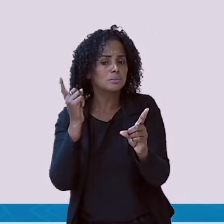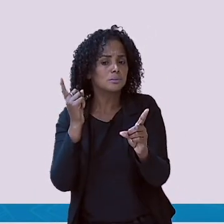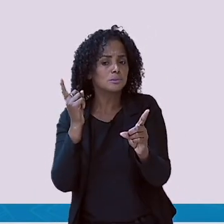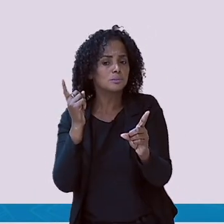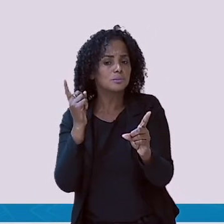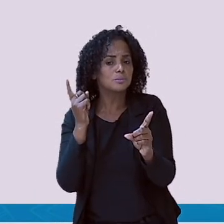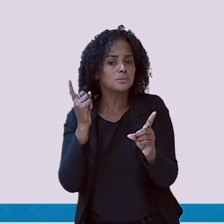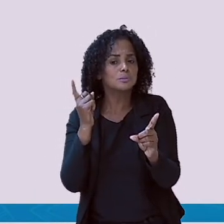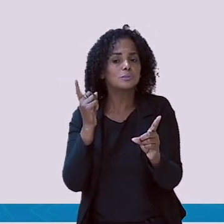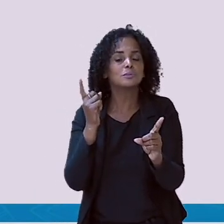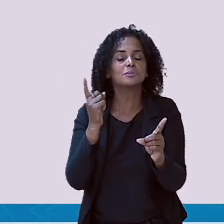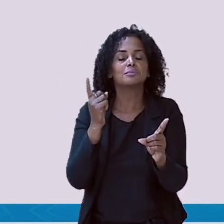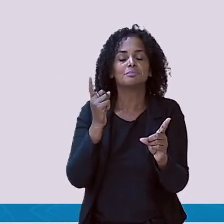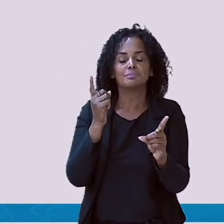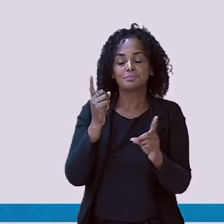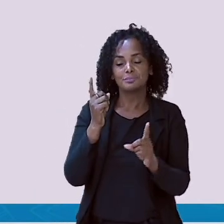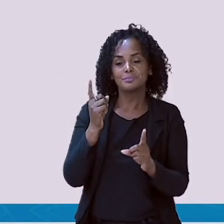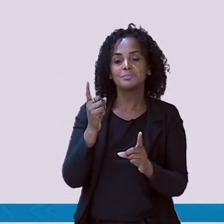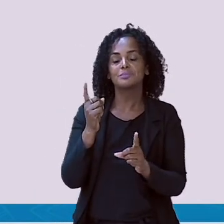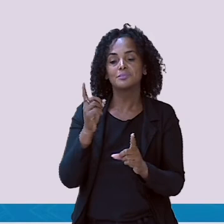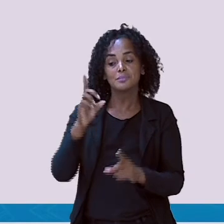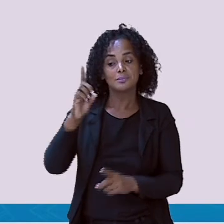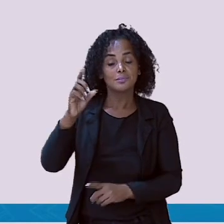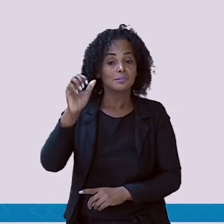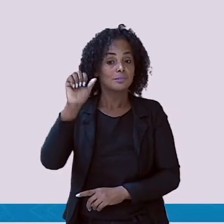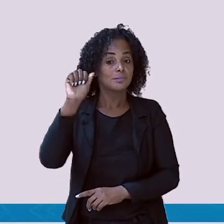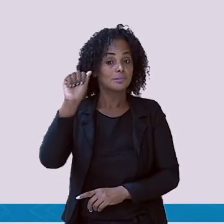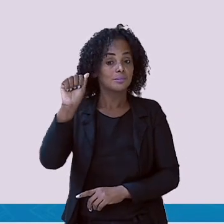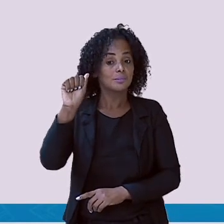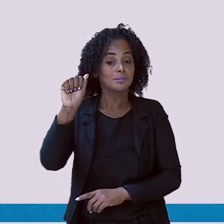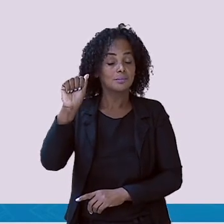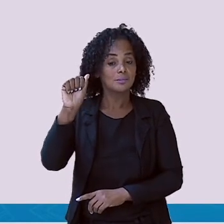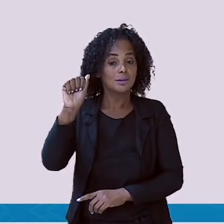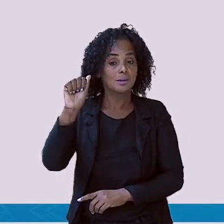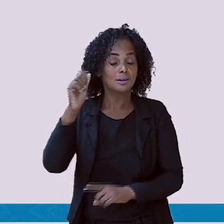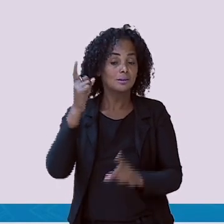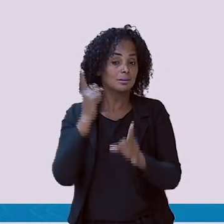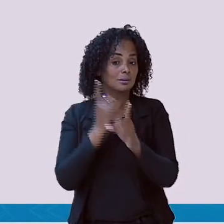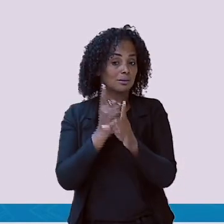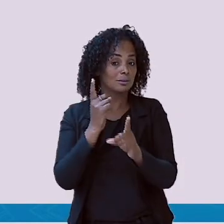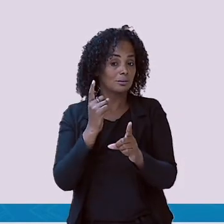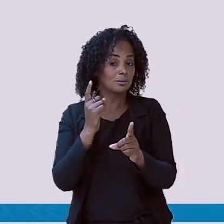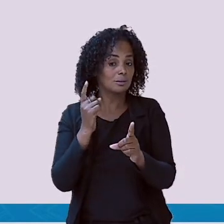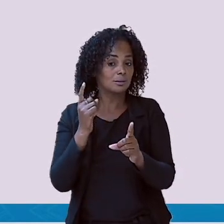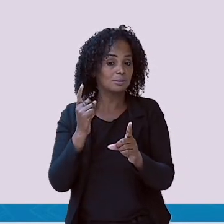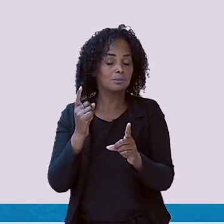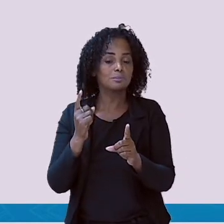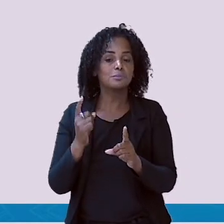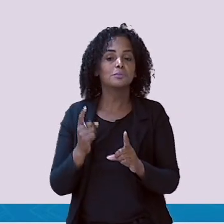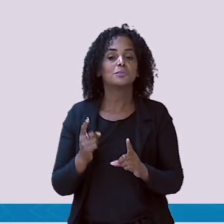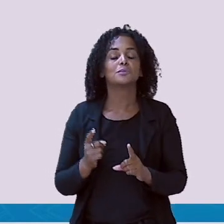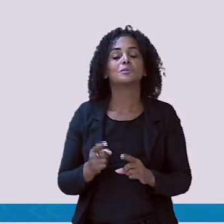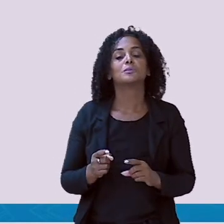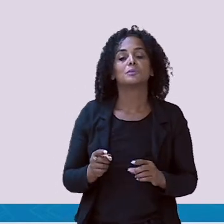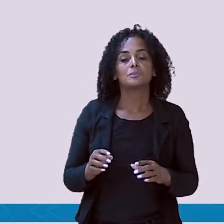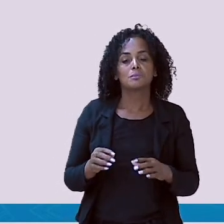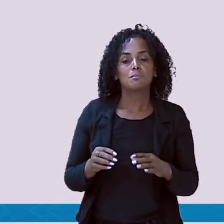aqui. A sílaba Dá. A letra D com a letra A.